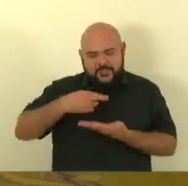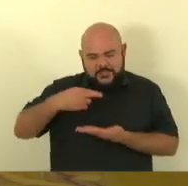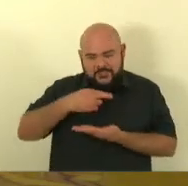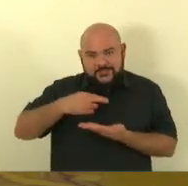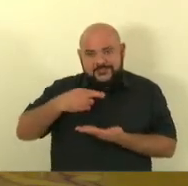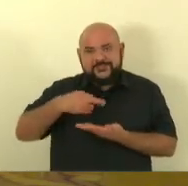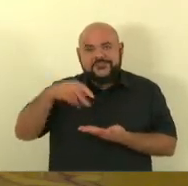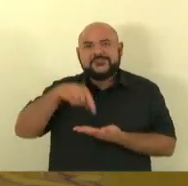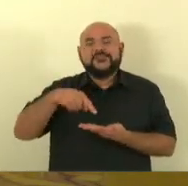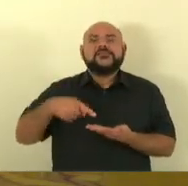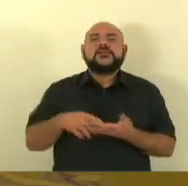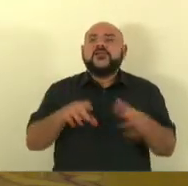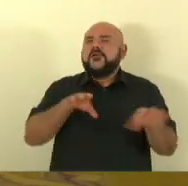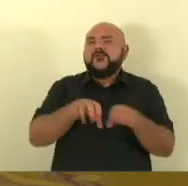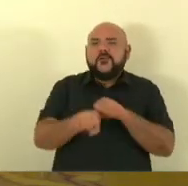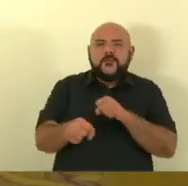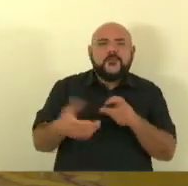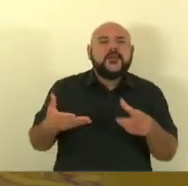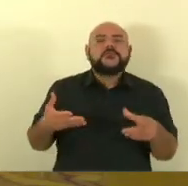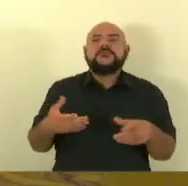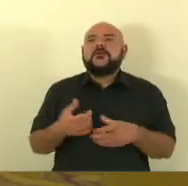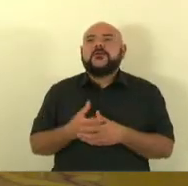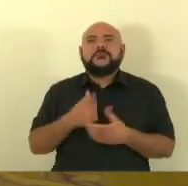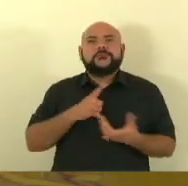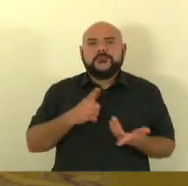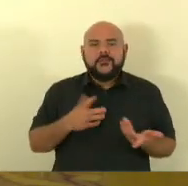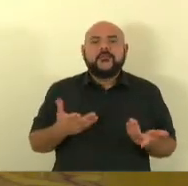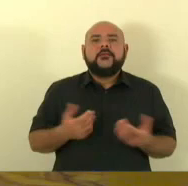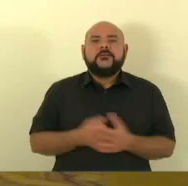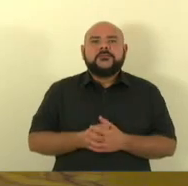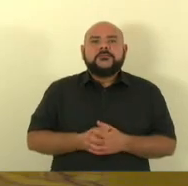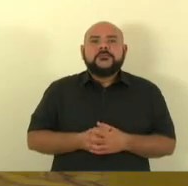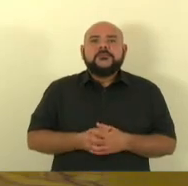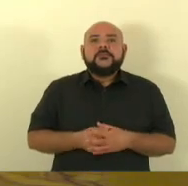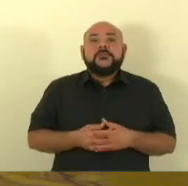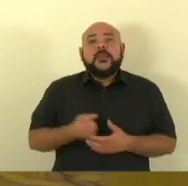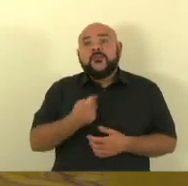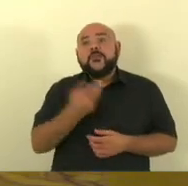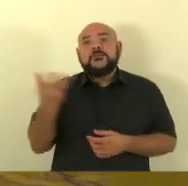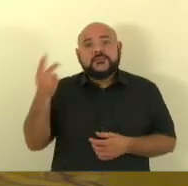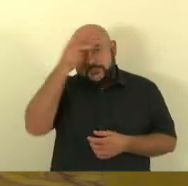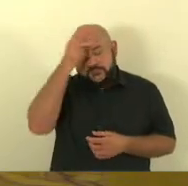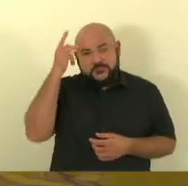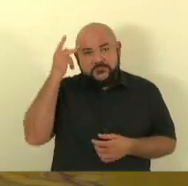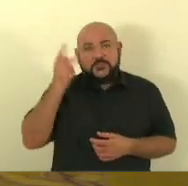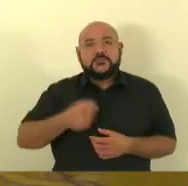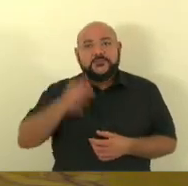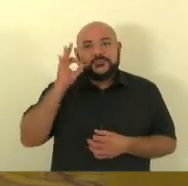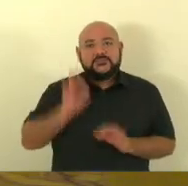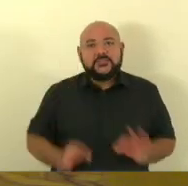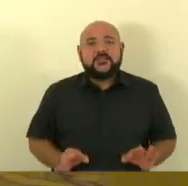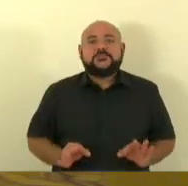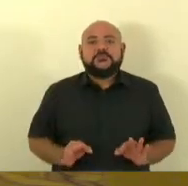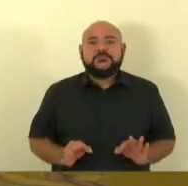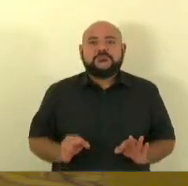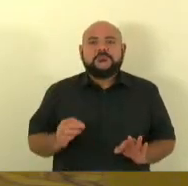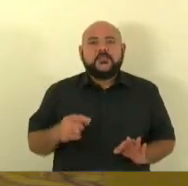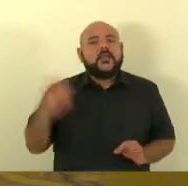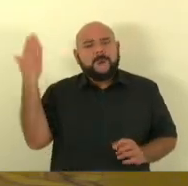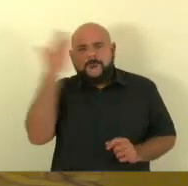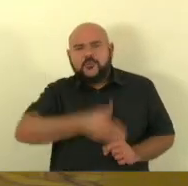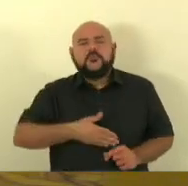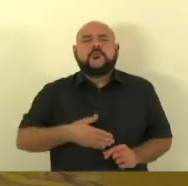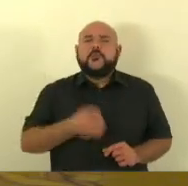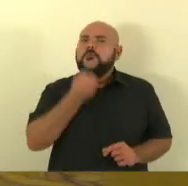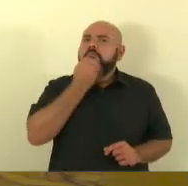eficiente uma perícia capaz e com gente suficiente para isso nós já provamos que nós somos bons no Espírito Santo